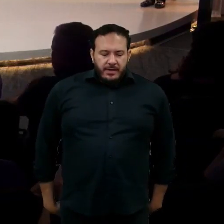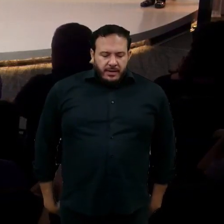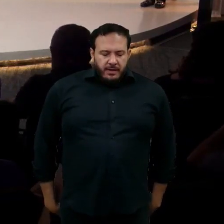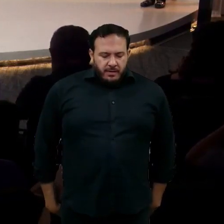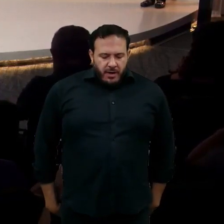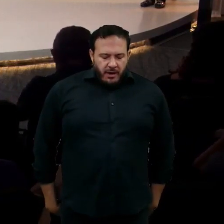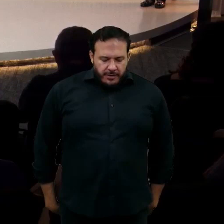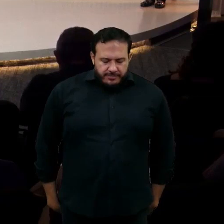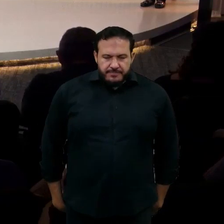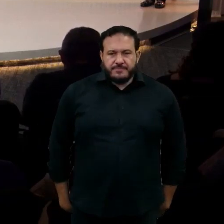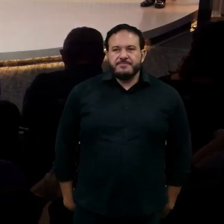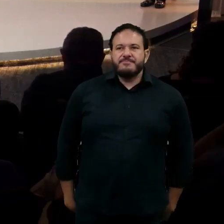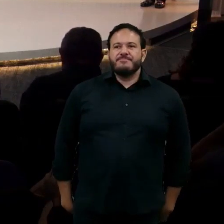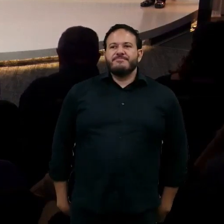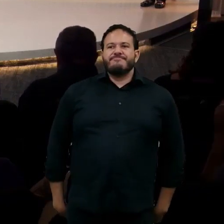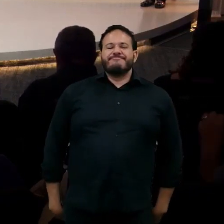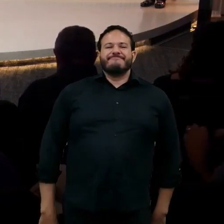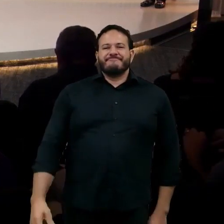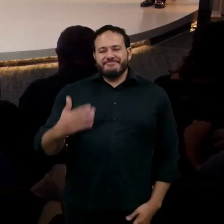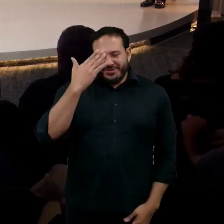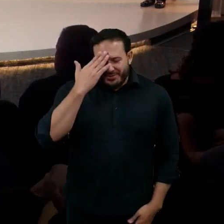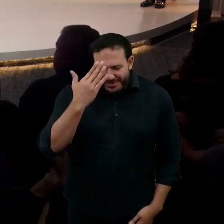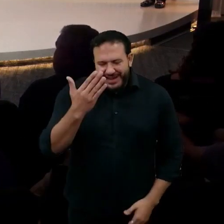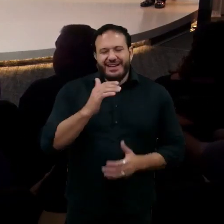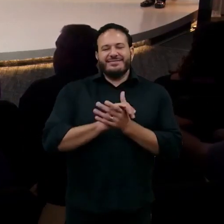thank you very much Mr. Fadel